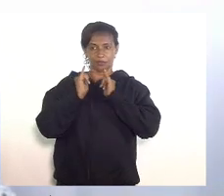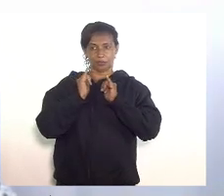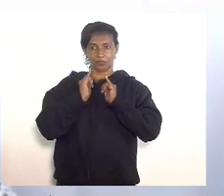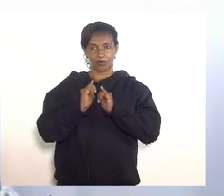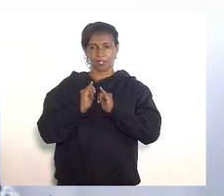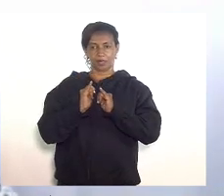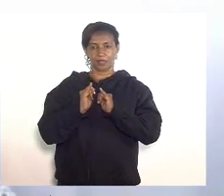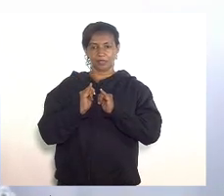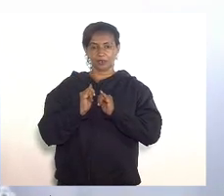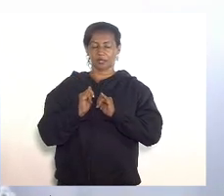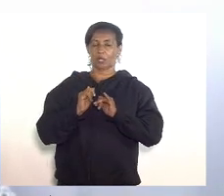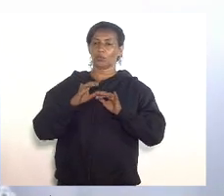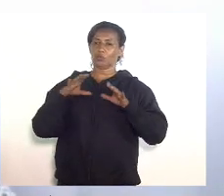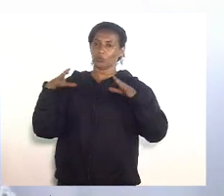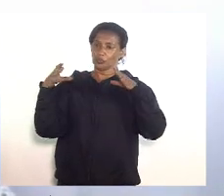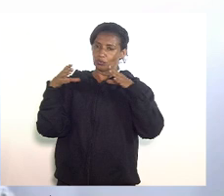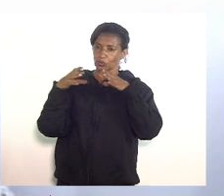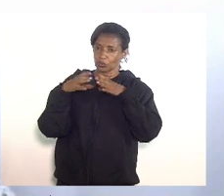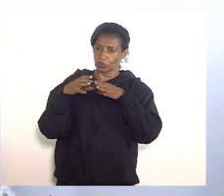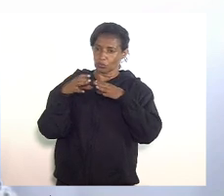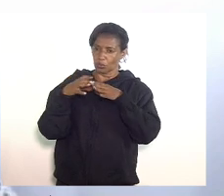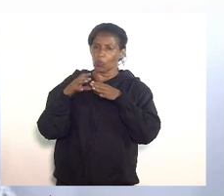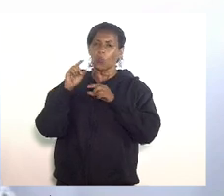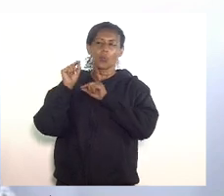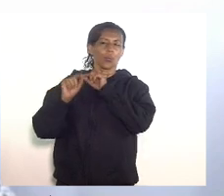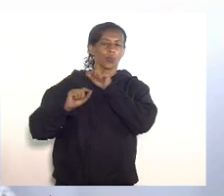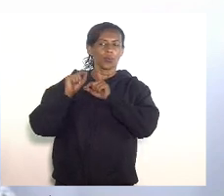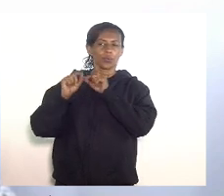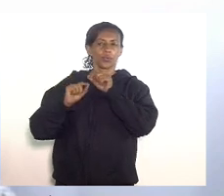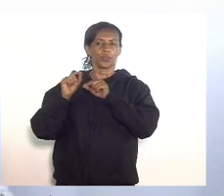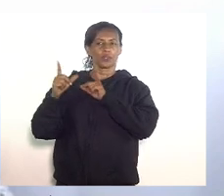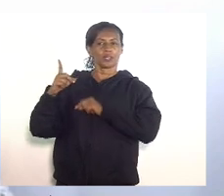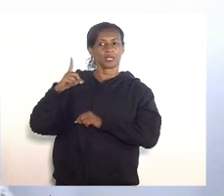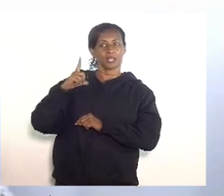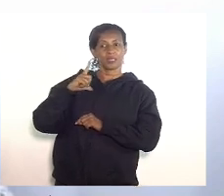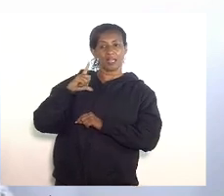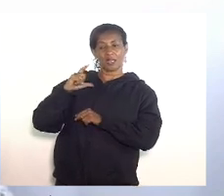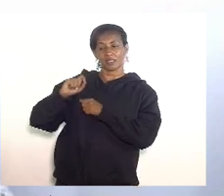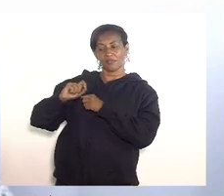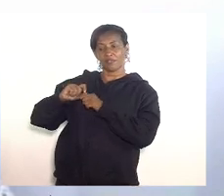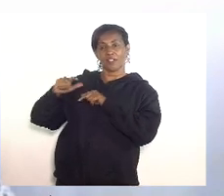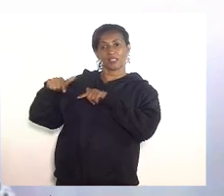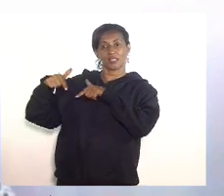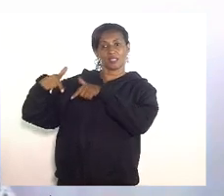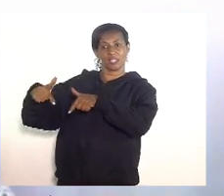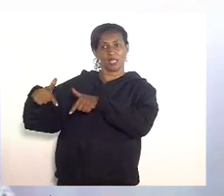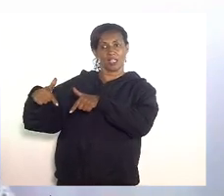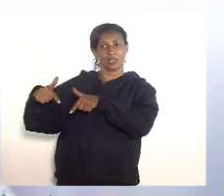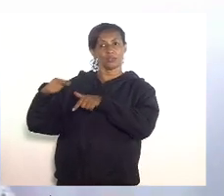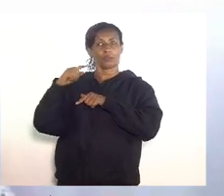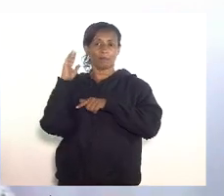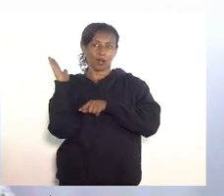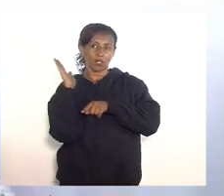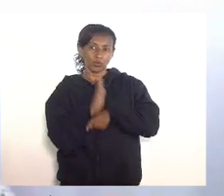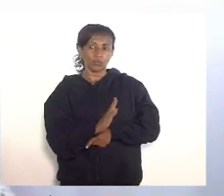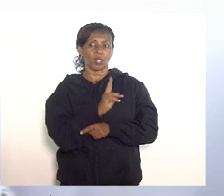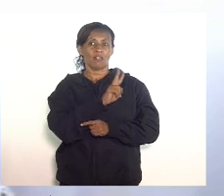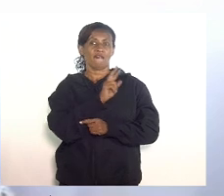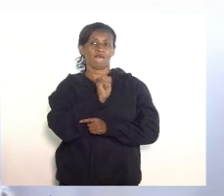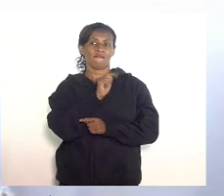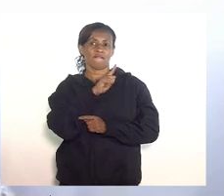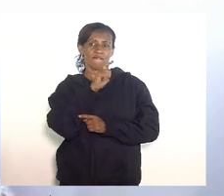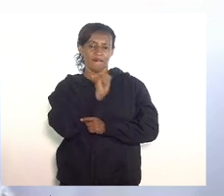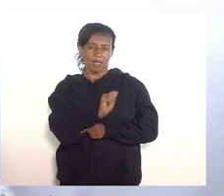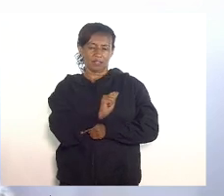sobre os certames que estão sendo realizados para a supressão desses dessas vagas